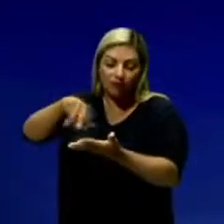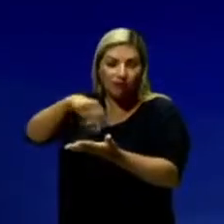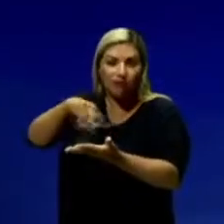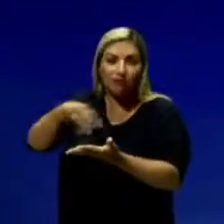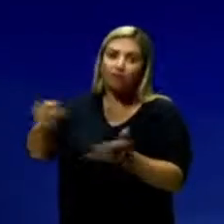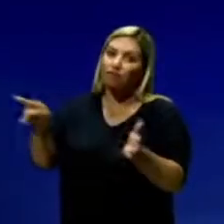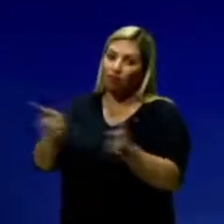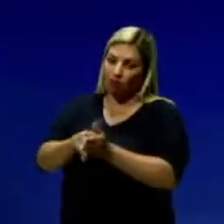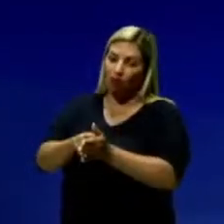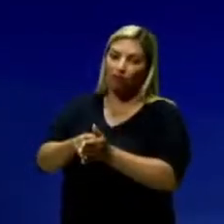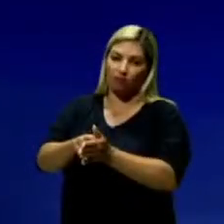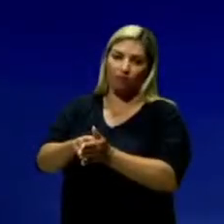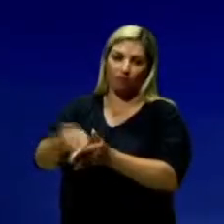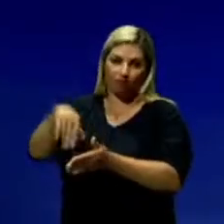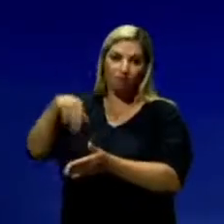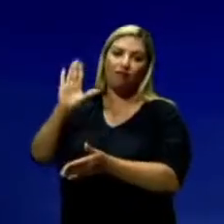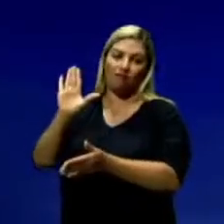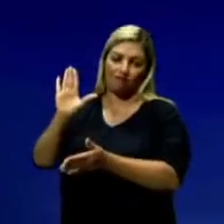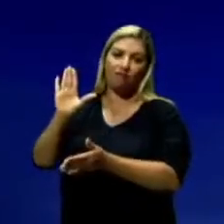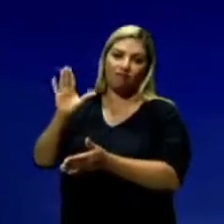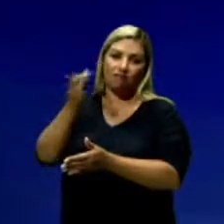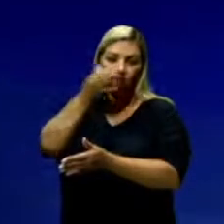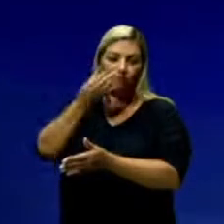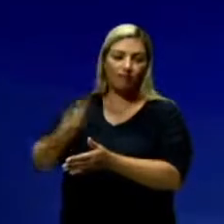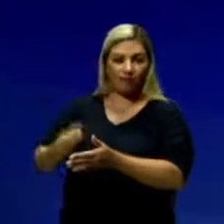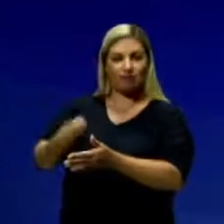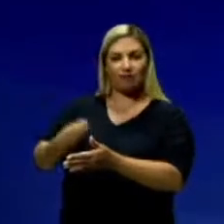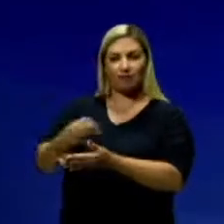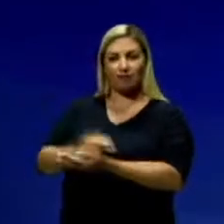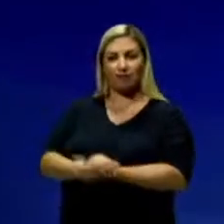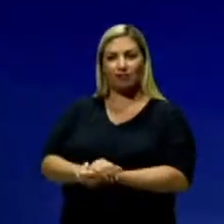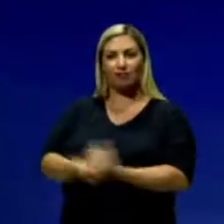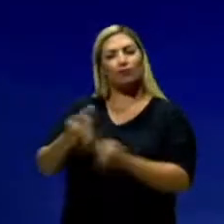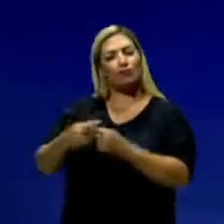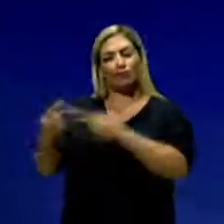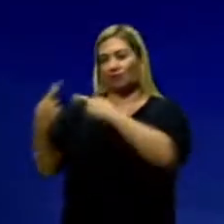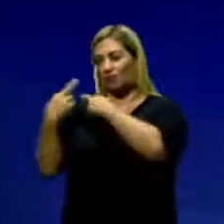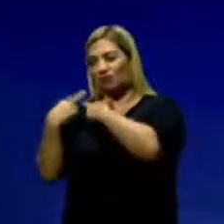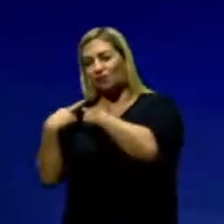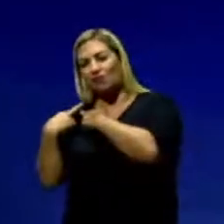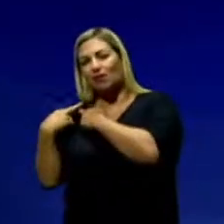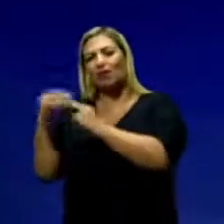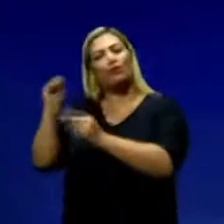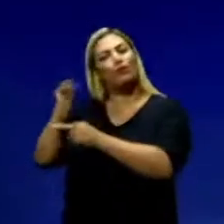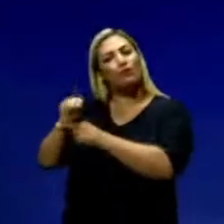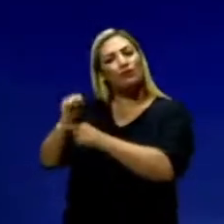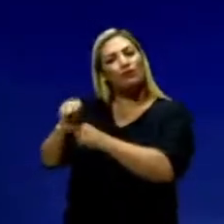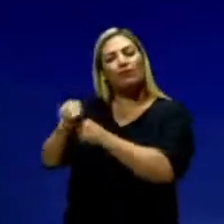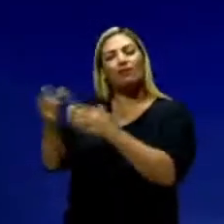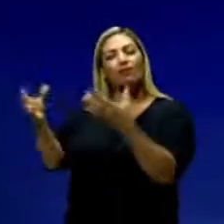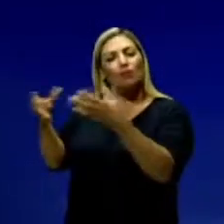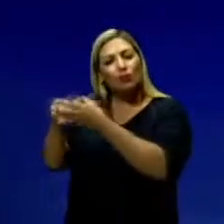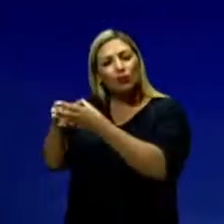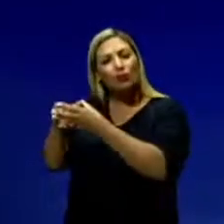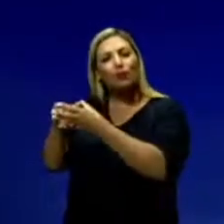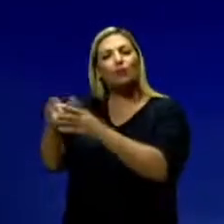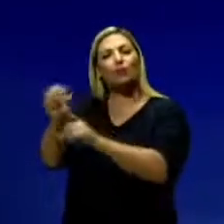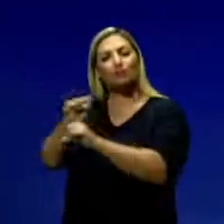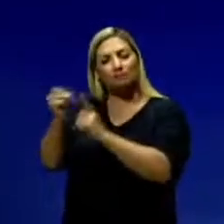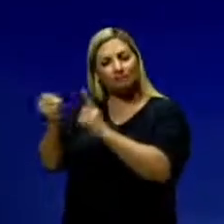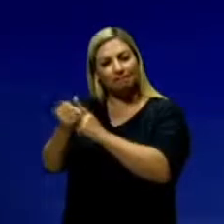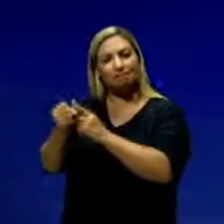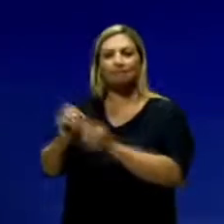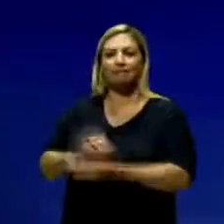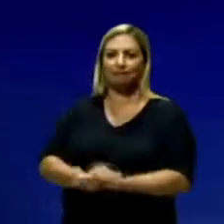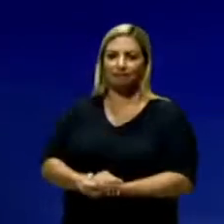muito... tem um universo feminino muito presente, porque ela é responsável por cuidar ali do seu grupo, da sua sociedade.